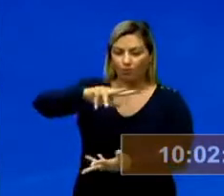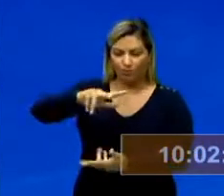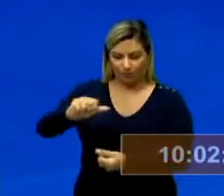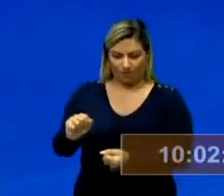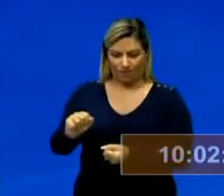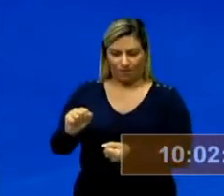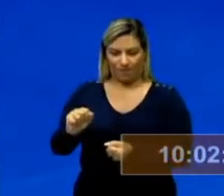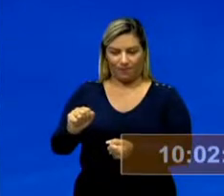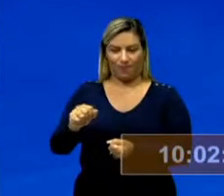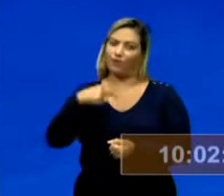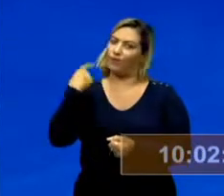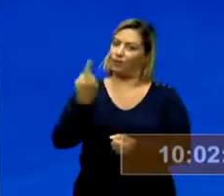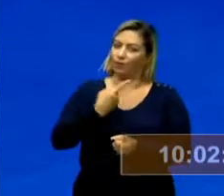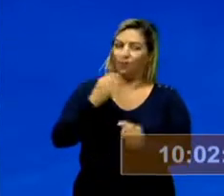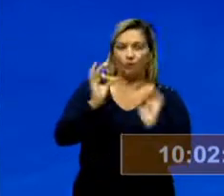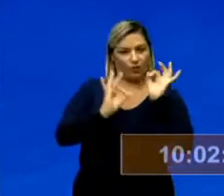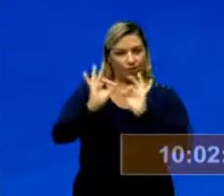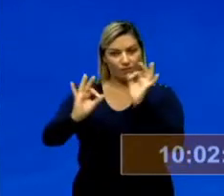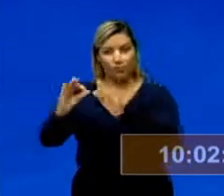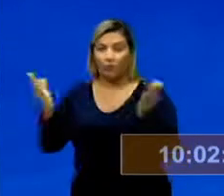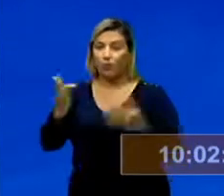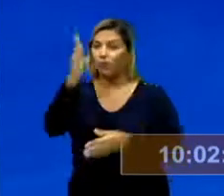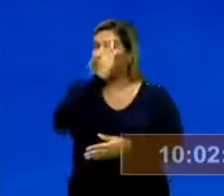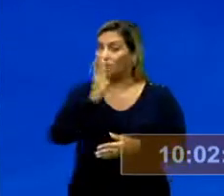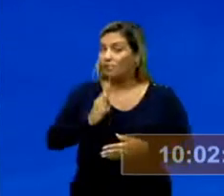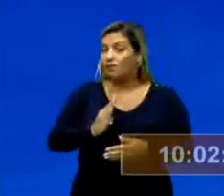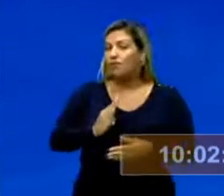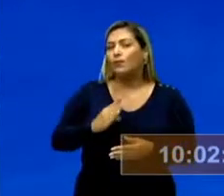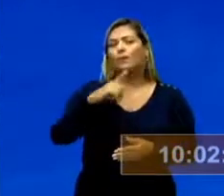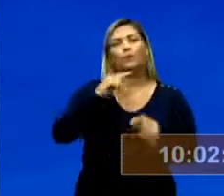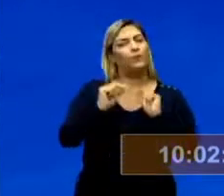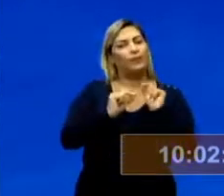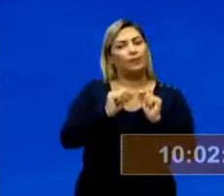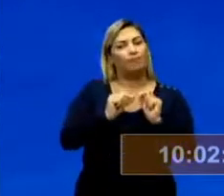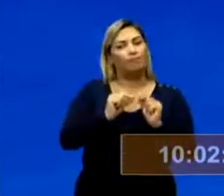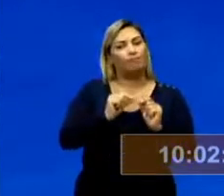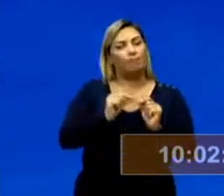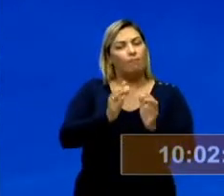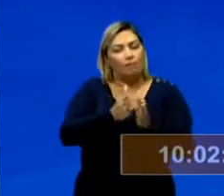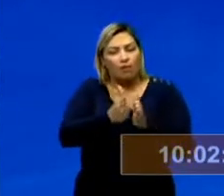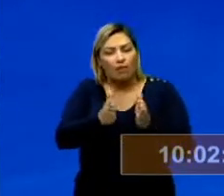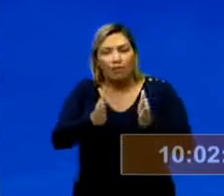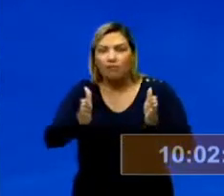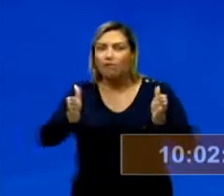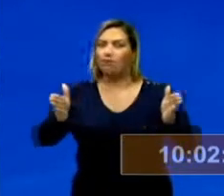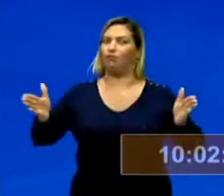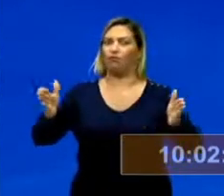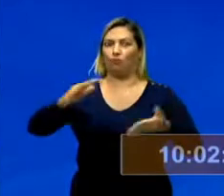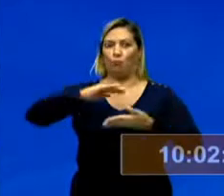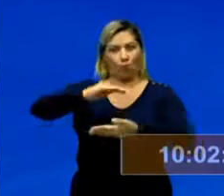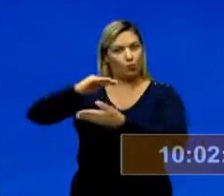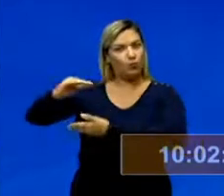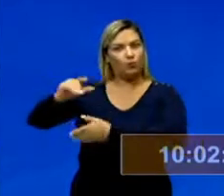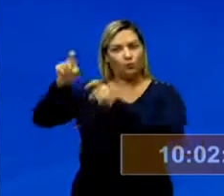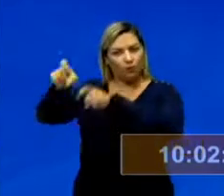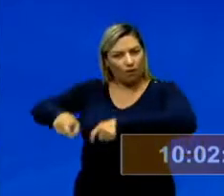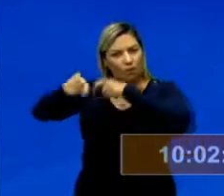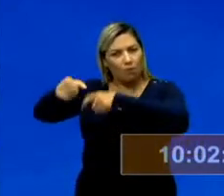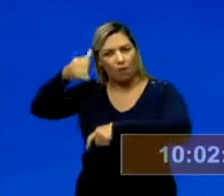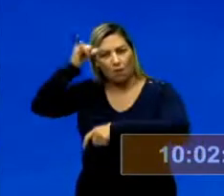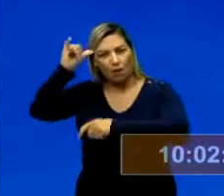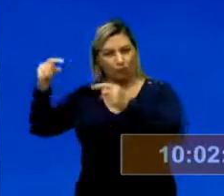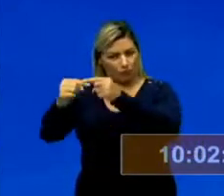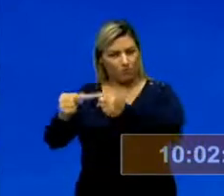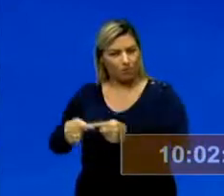Então, nós produzimos hoje no Brasil, por exemplo, uma grande quantidade de produtos agropecuários, que